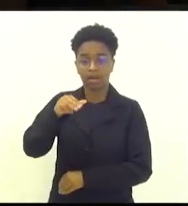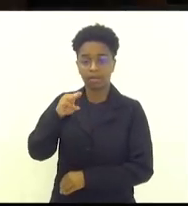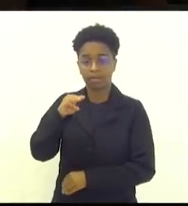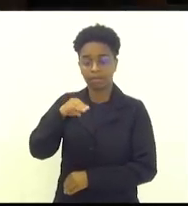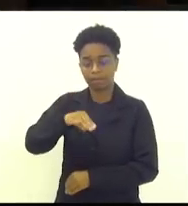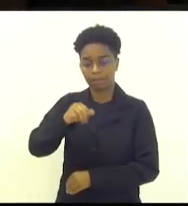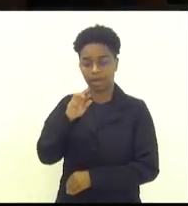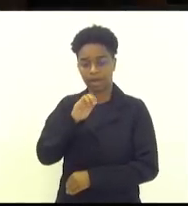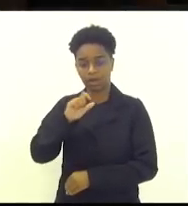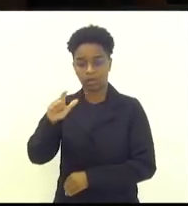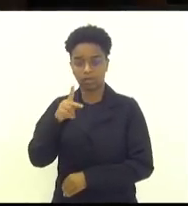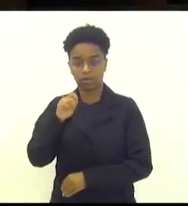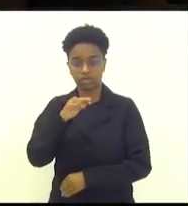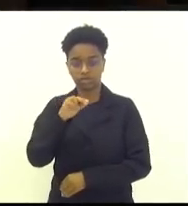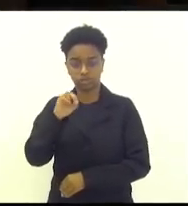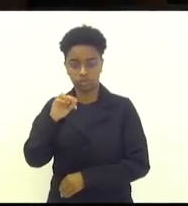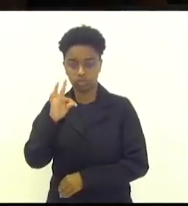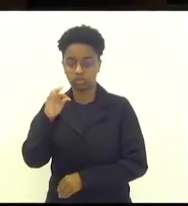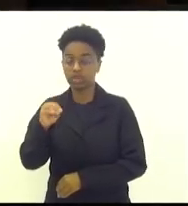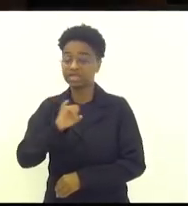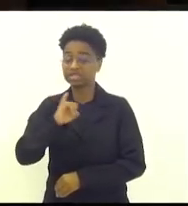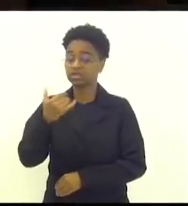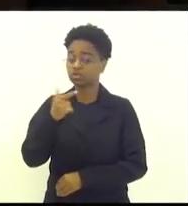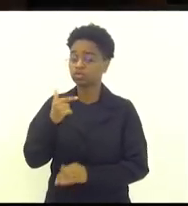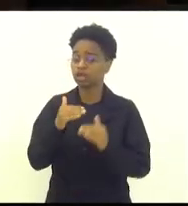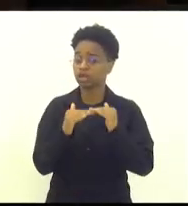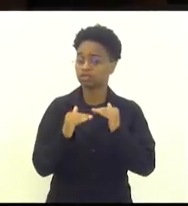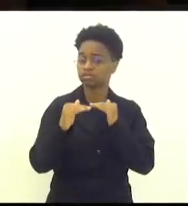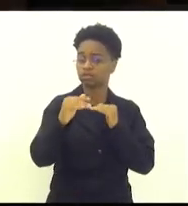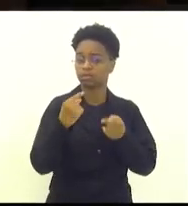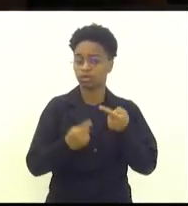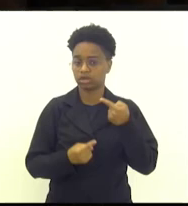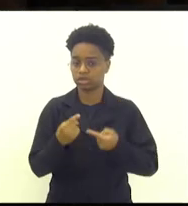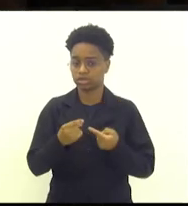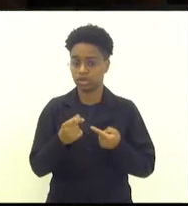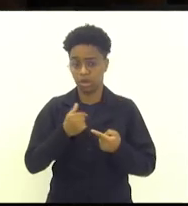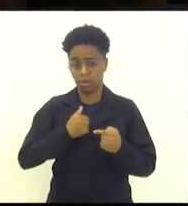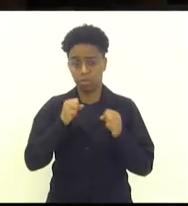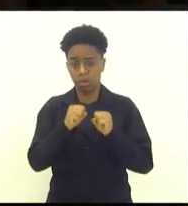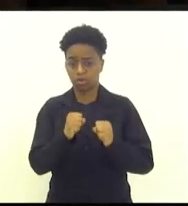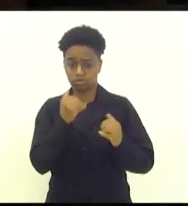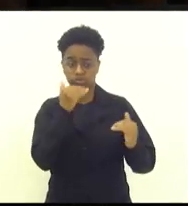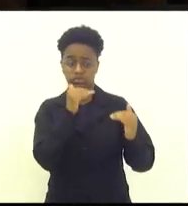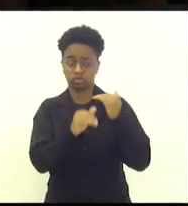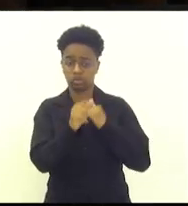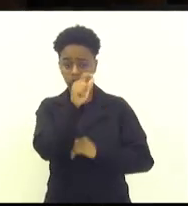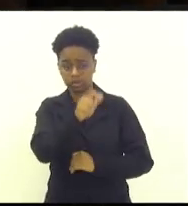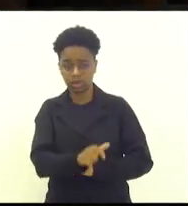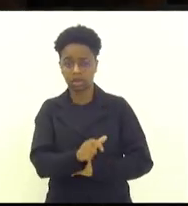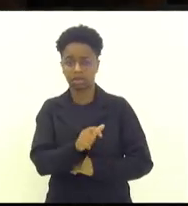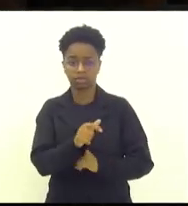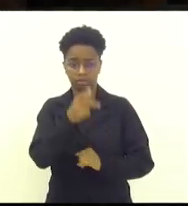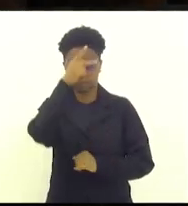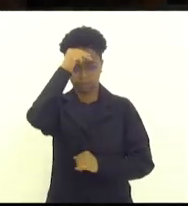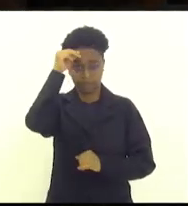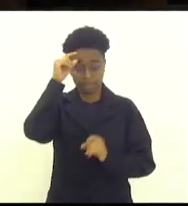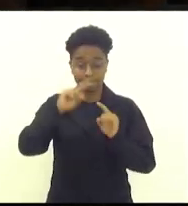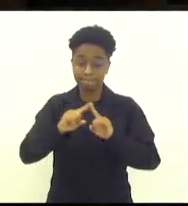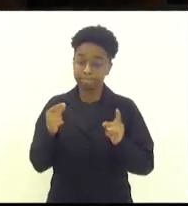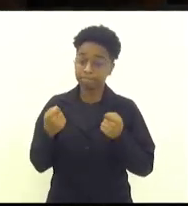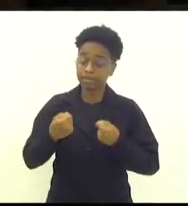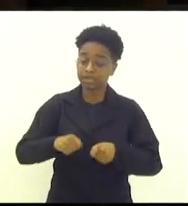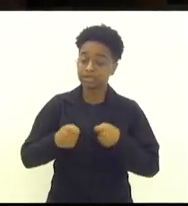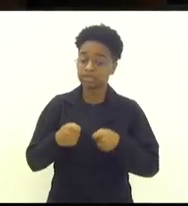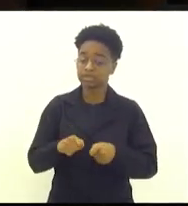estabilidade política. É preciso que haja, ainda que eu tenha divergências políticas com a atual administração, é preciso